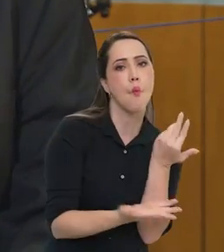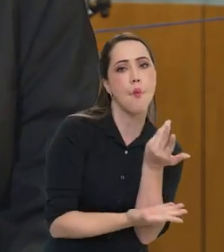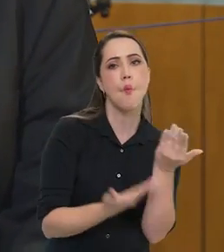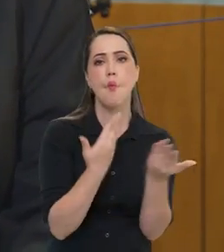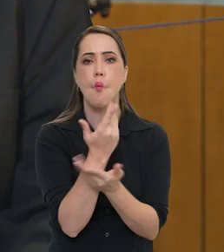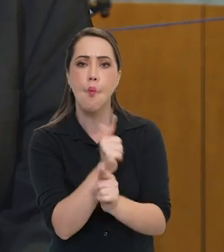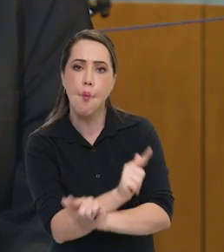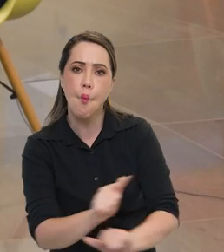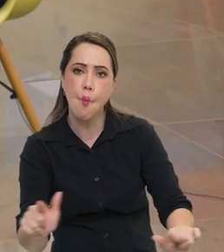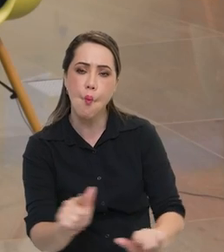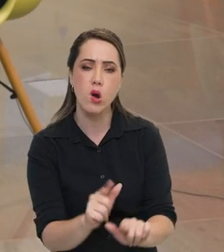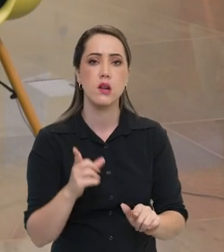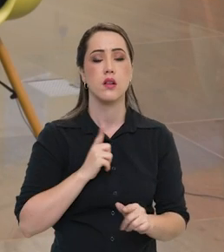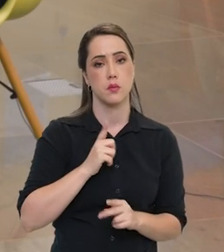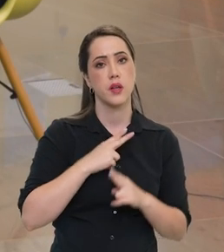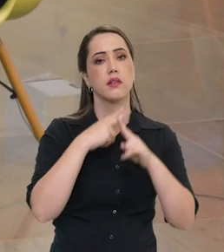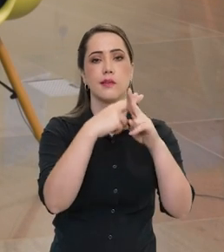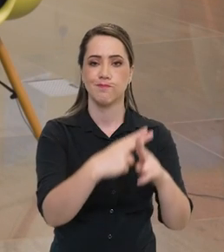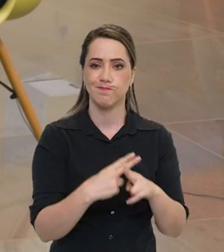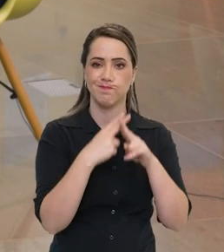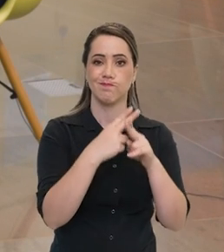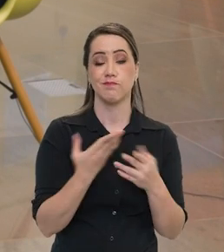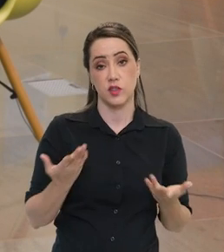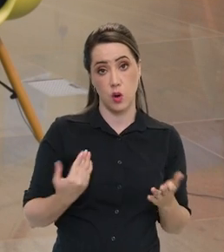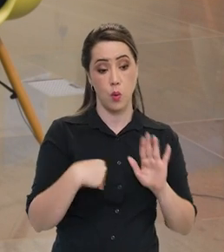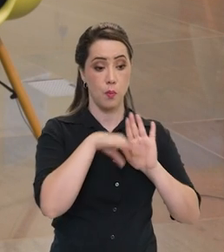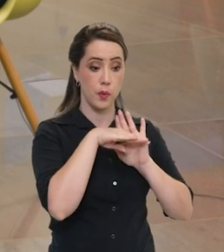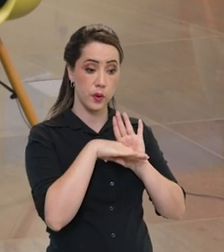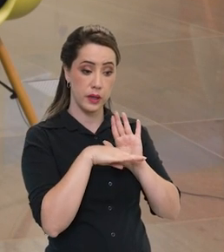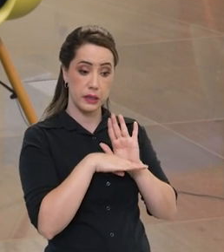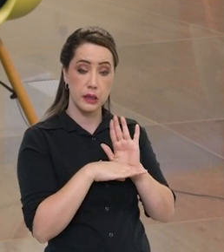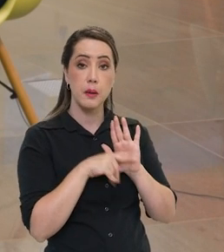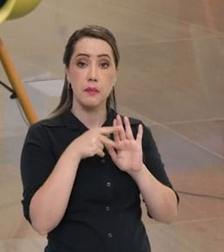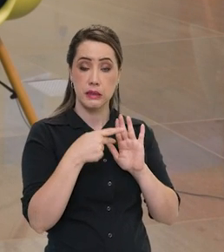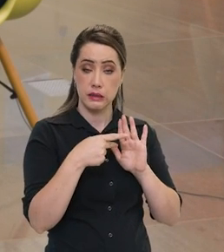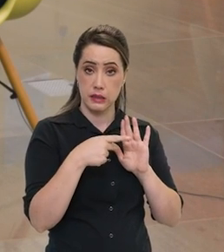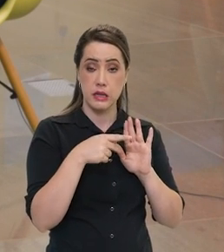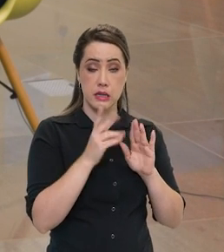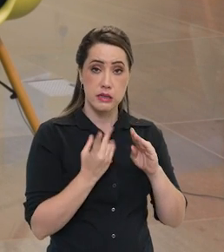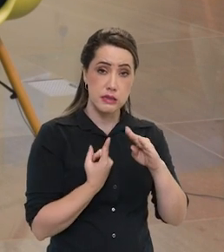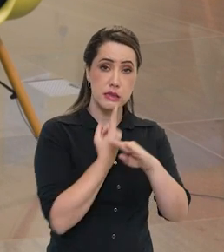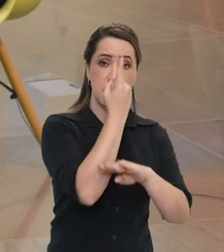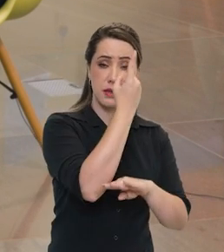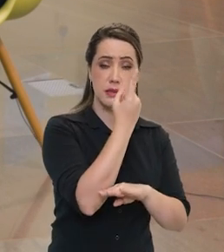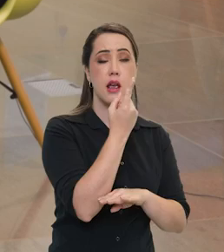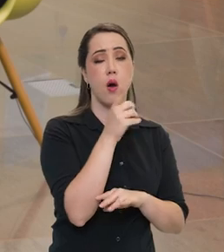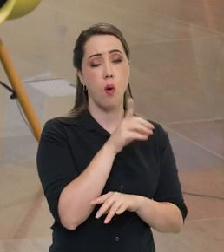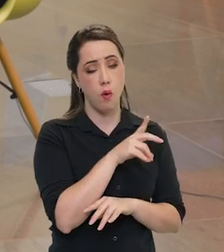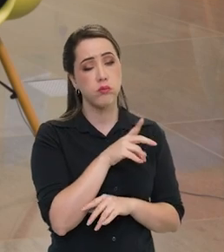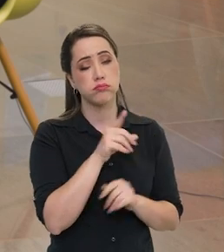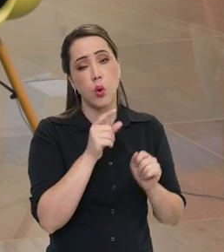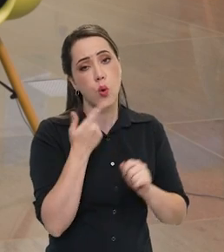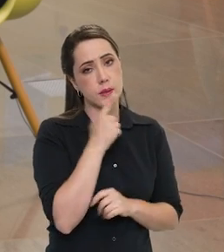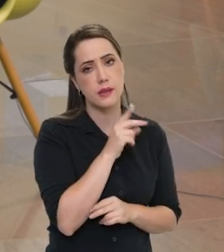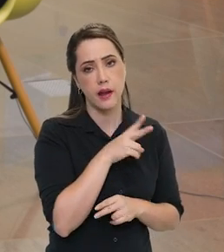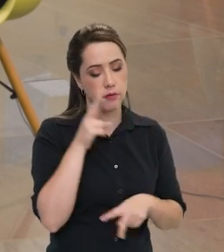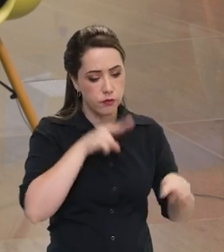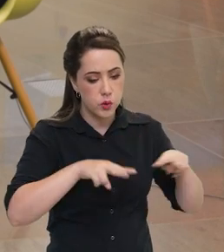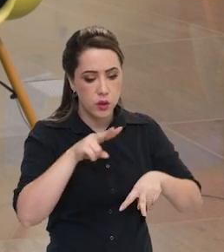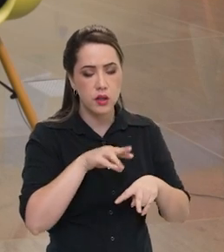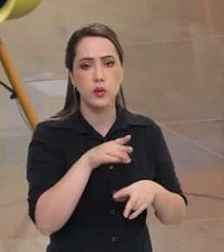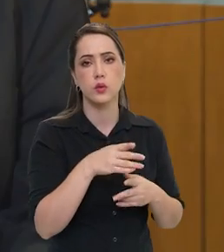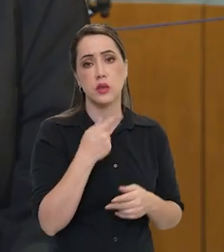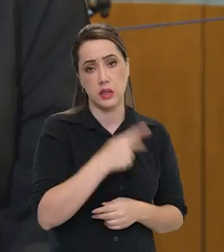porque você tem satélites. O programa espacial faz tudo isso. Não no Brasil, nós ainda não fazemos tudo isso, mas já fazemos